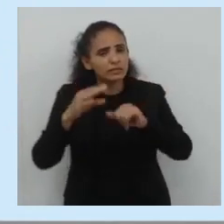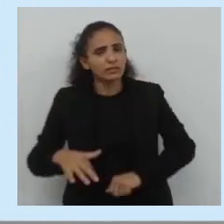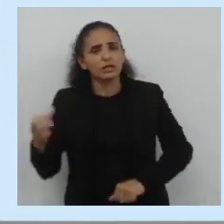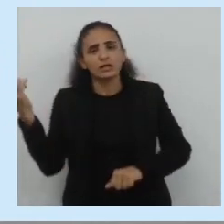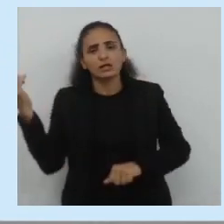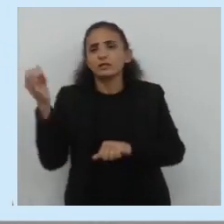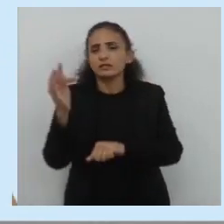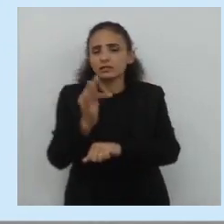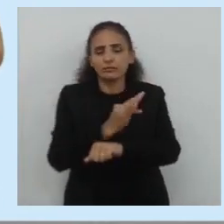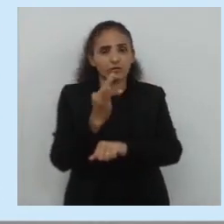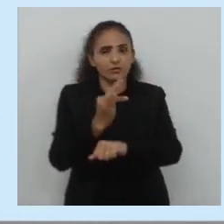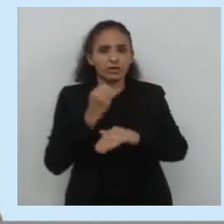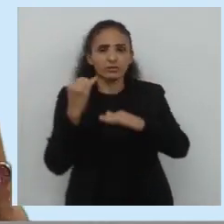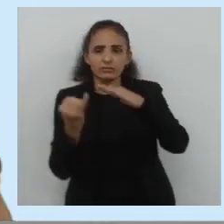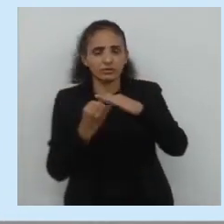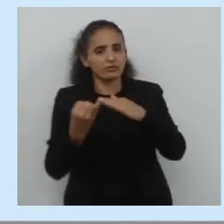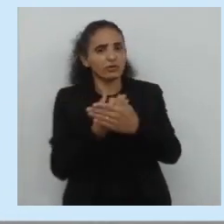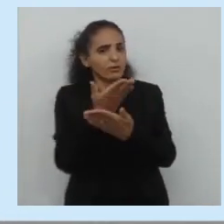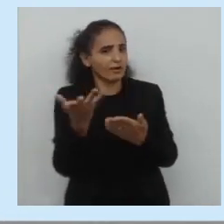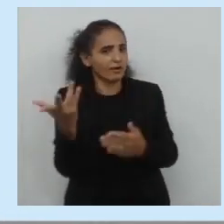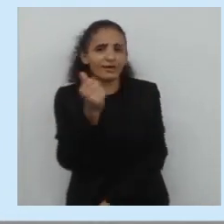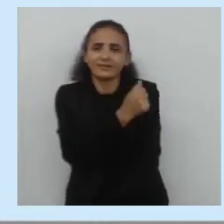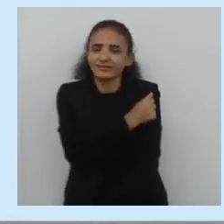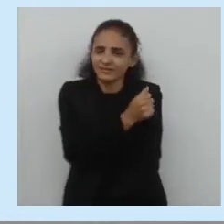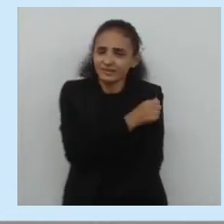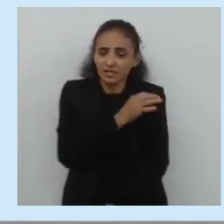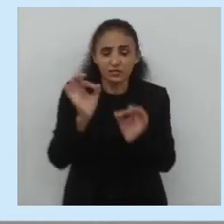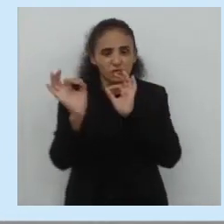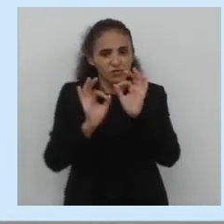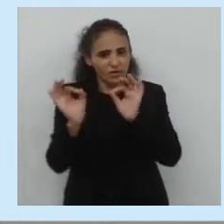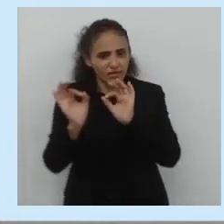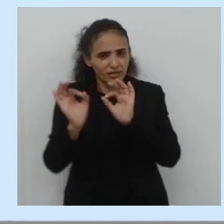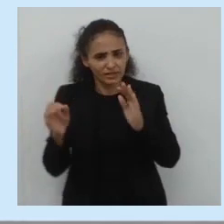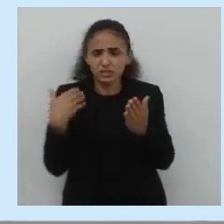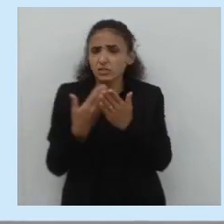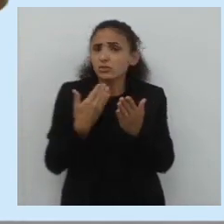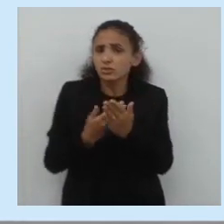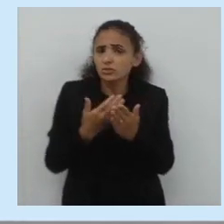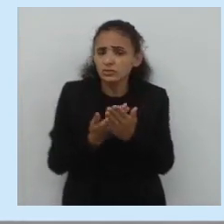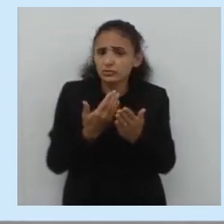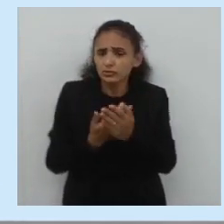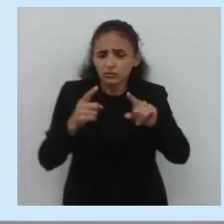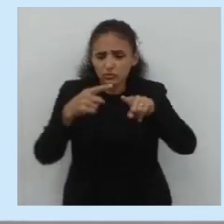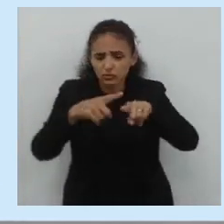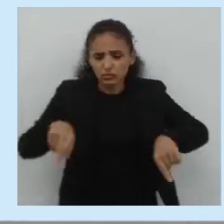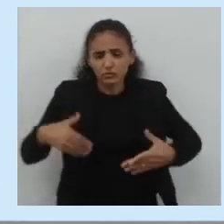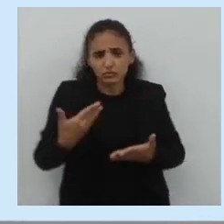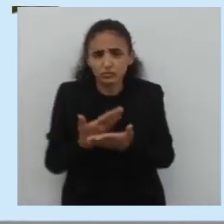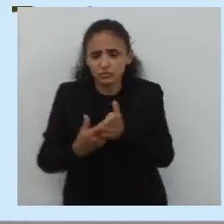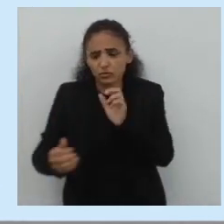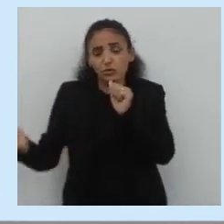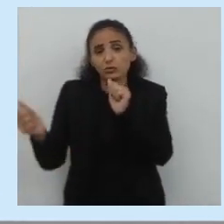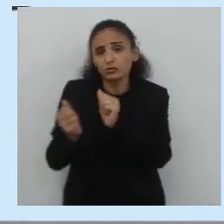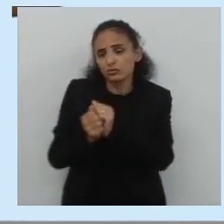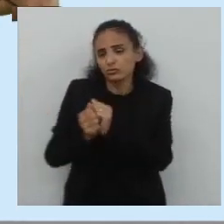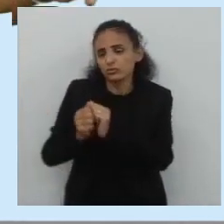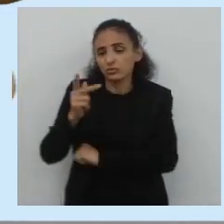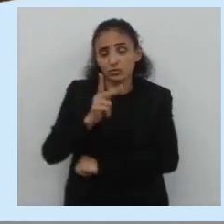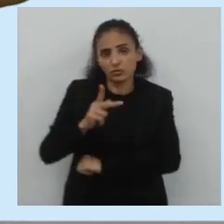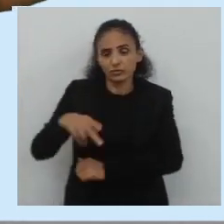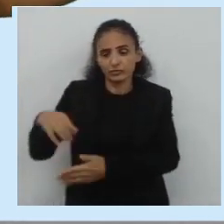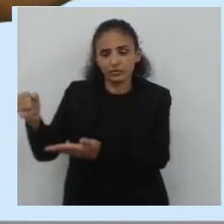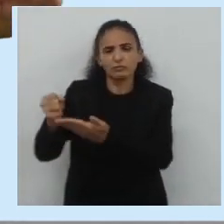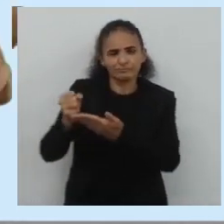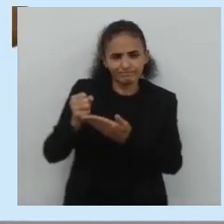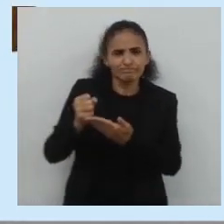e o contexto. Então, estudante, preparem em sala de aula, façam em sala de aula com um professor. Ah, vamos